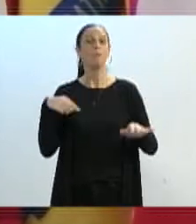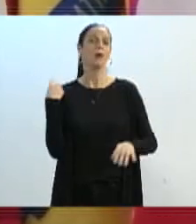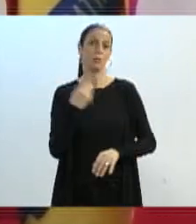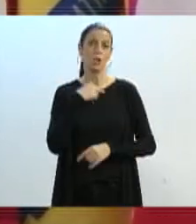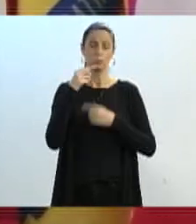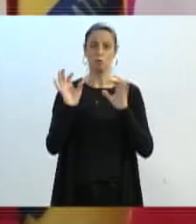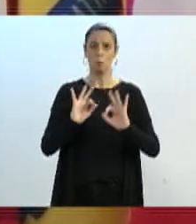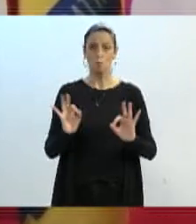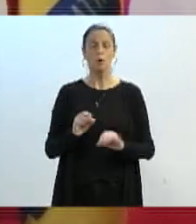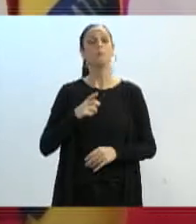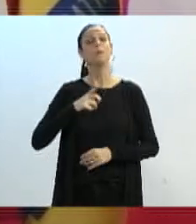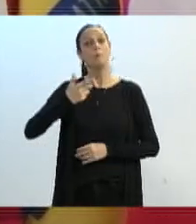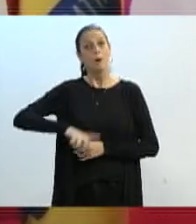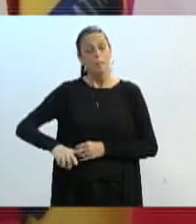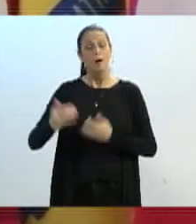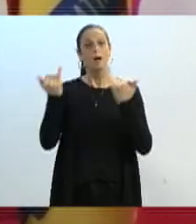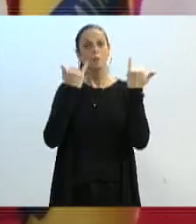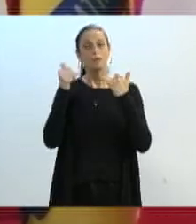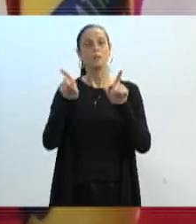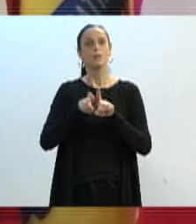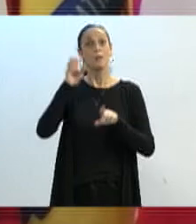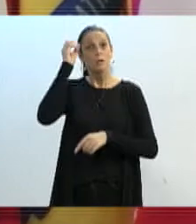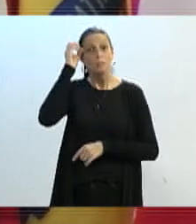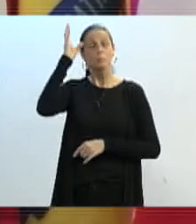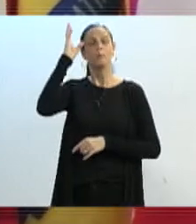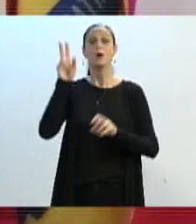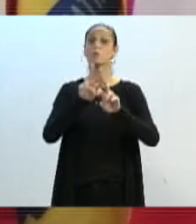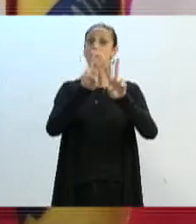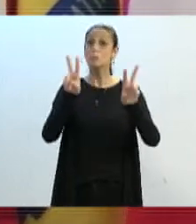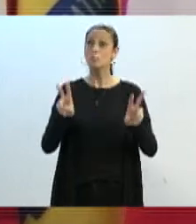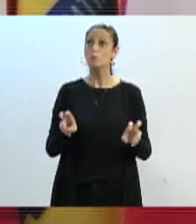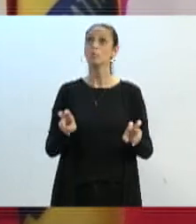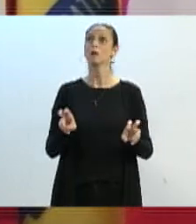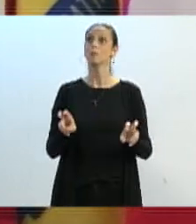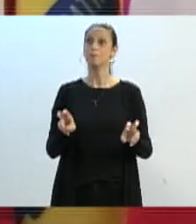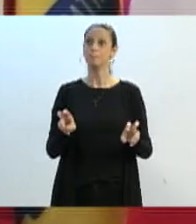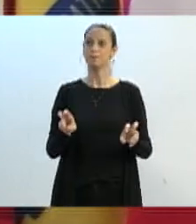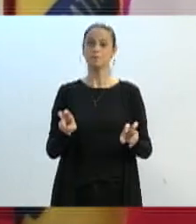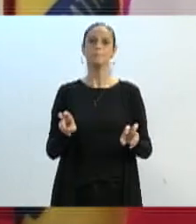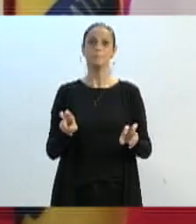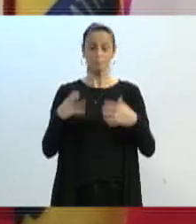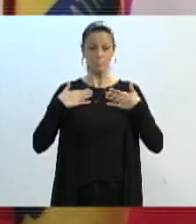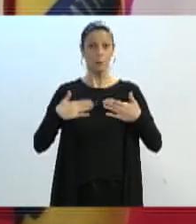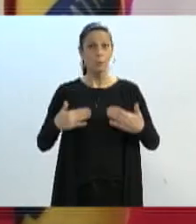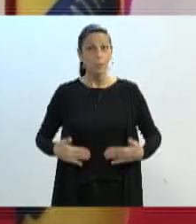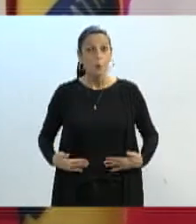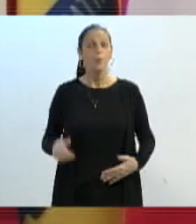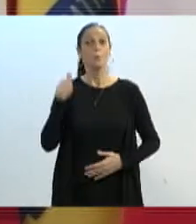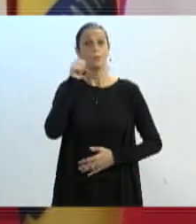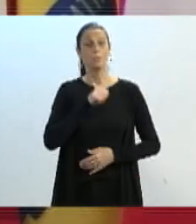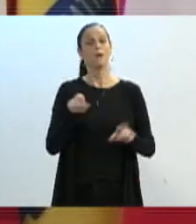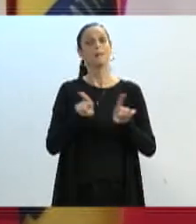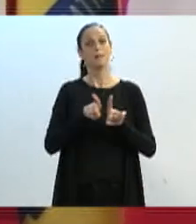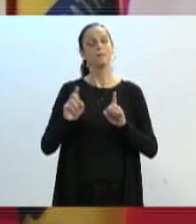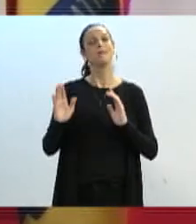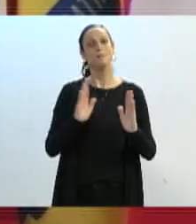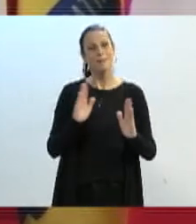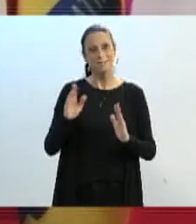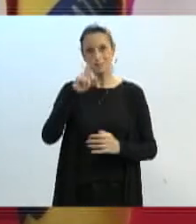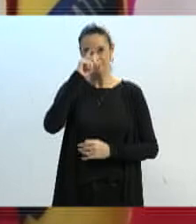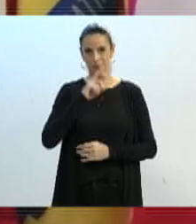informação e mais conhecimento sobre questões relacionadas ao corpo feminino e ao ciclo menstrual.